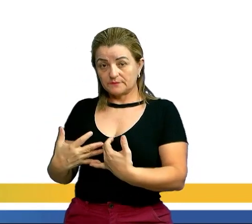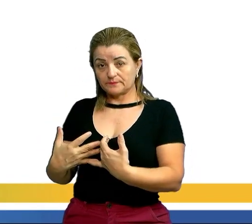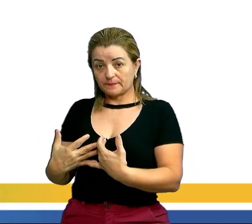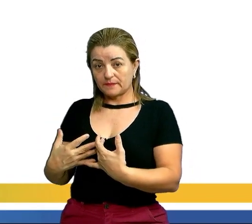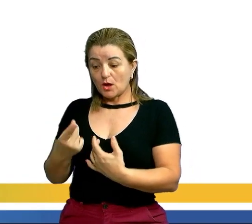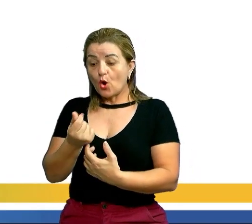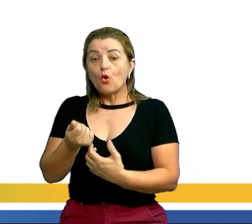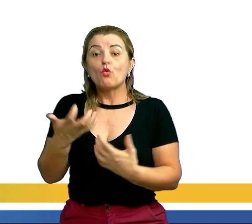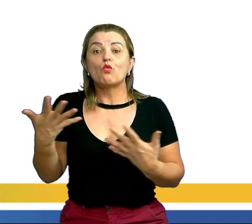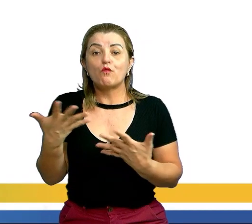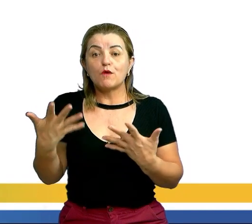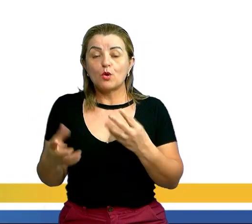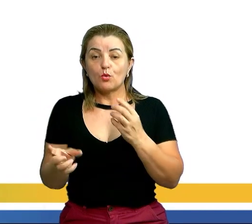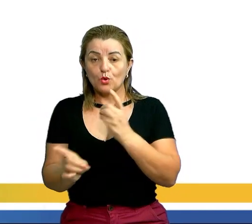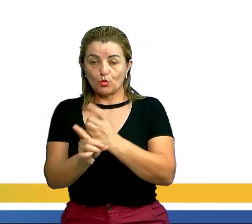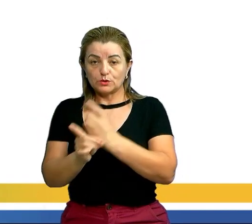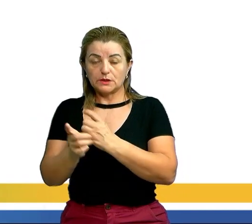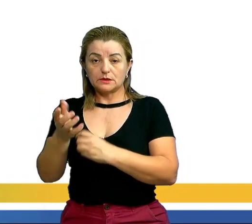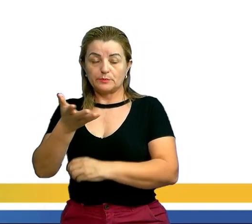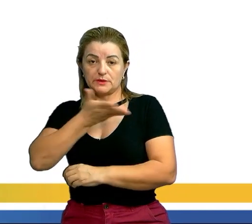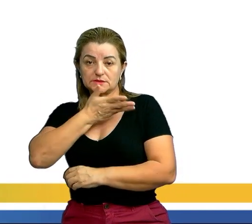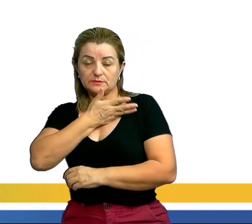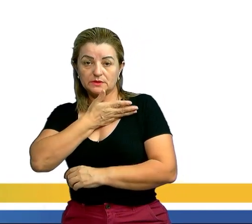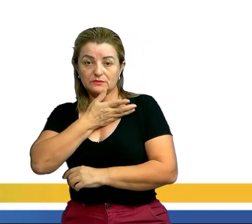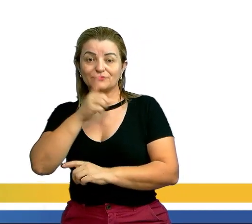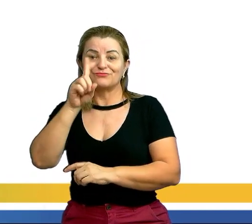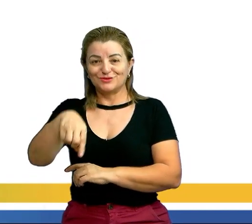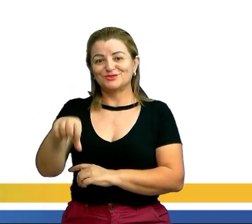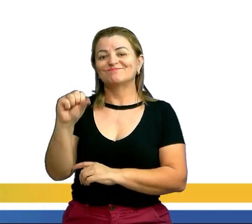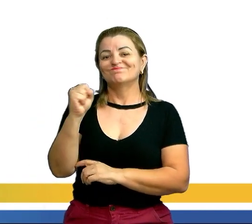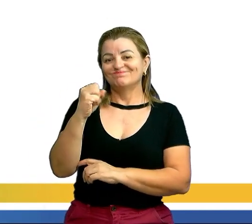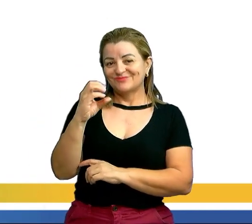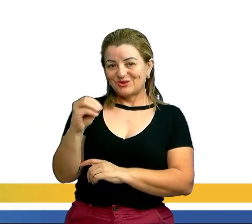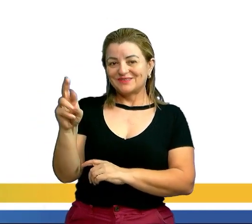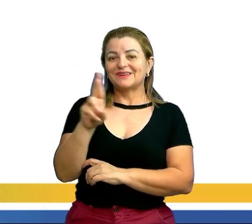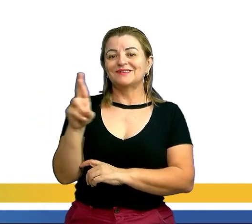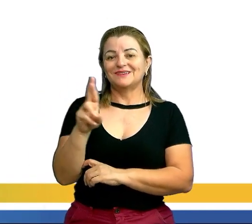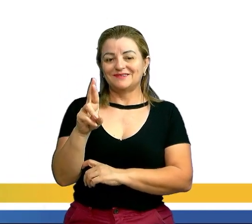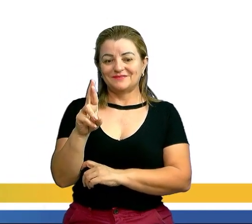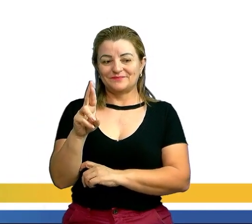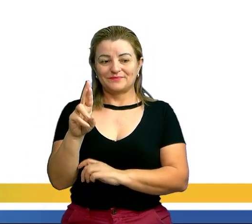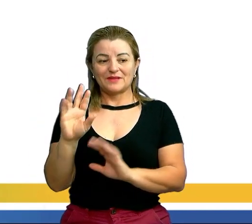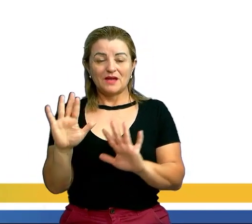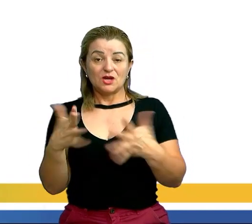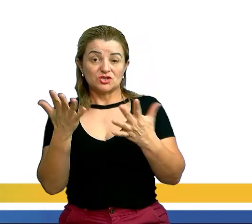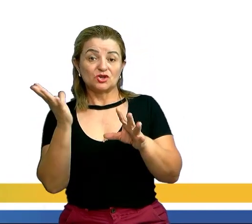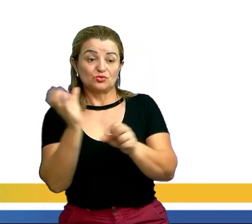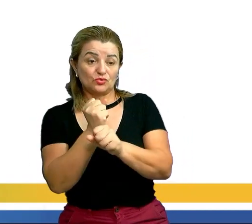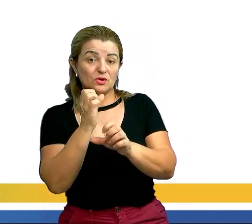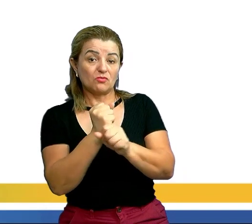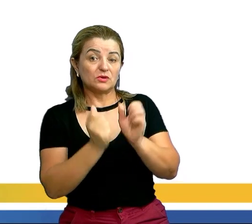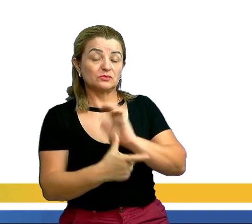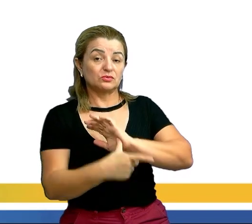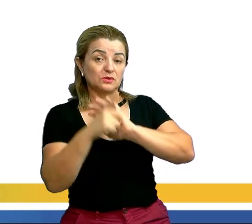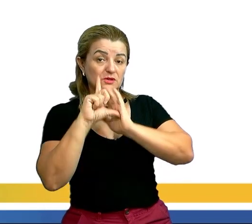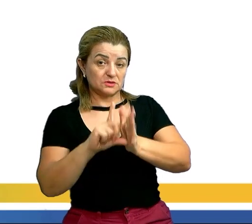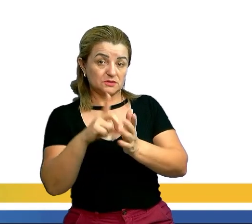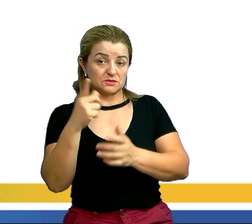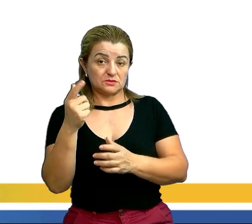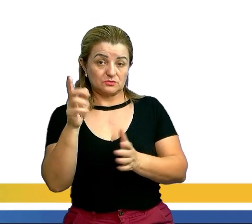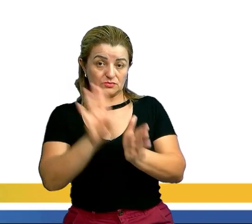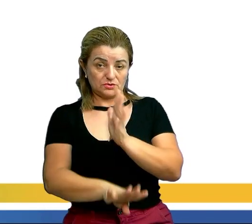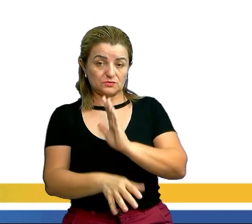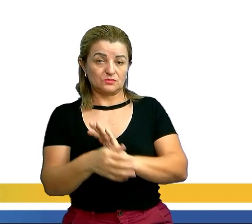O preço encontrado pelas amigas de Rosinha foi de 80. Já aqui, eu estou calculando o valor antes do desconto.